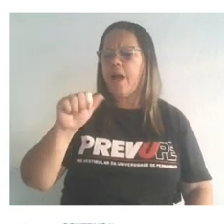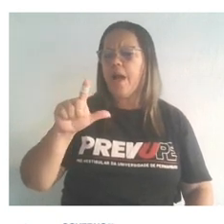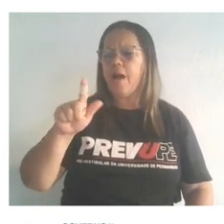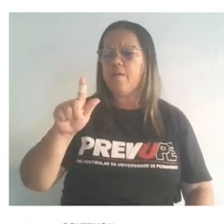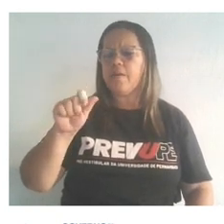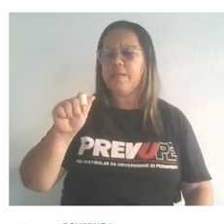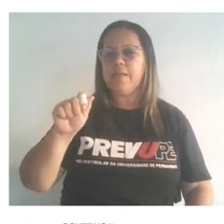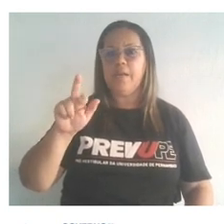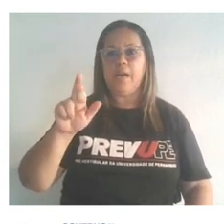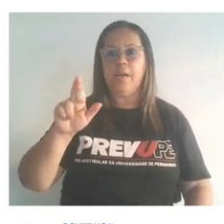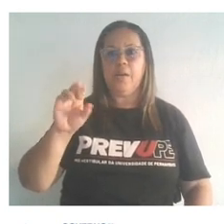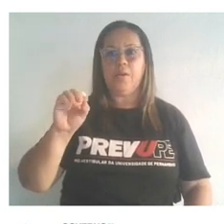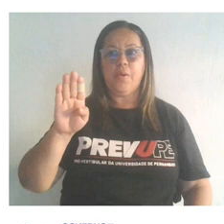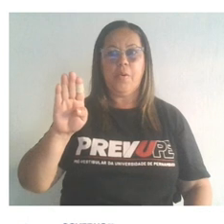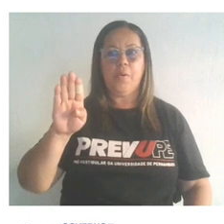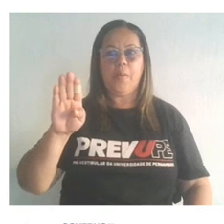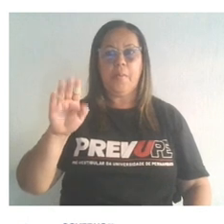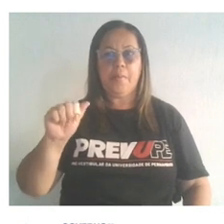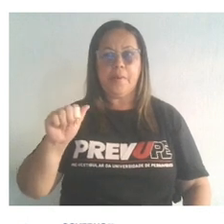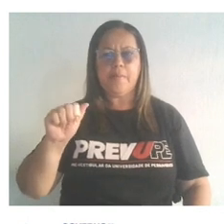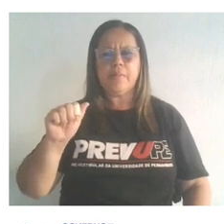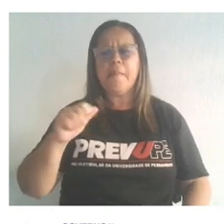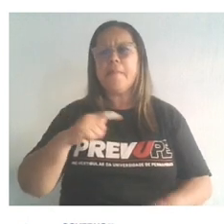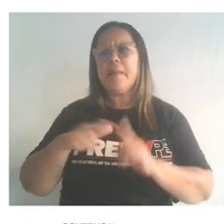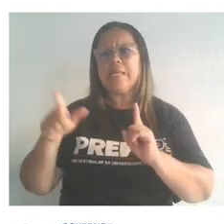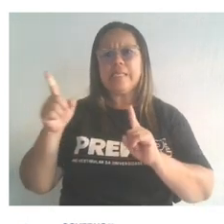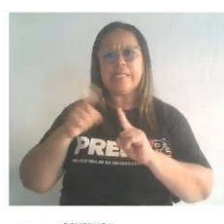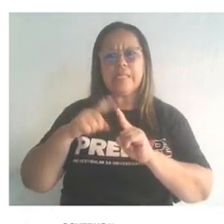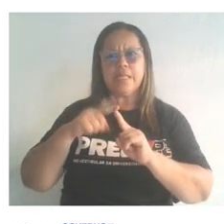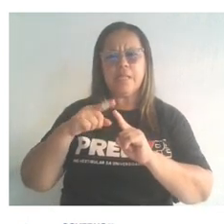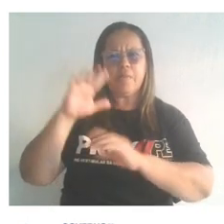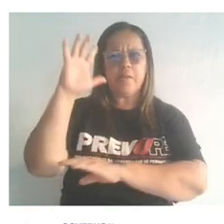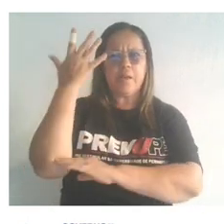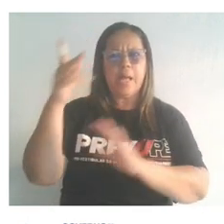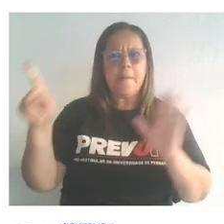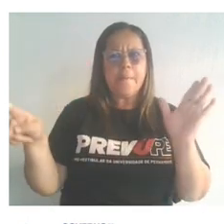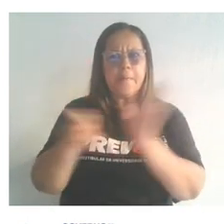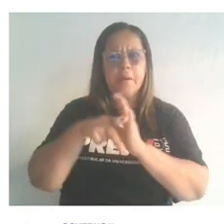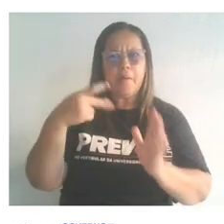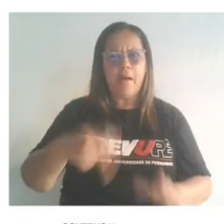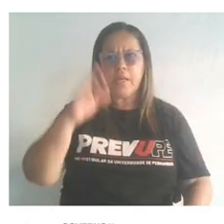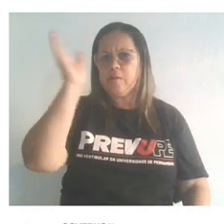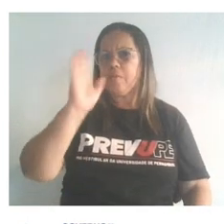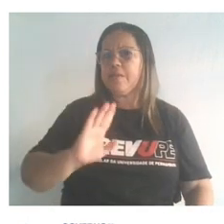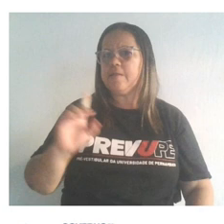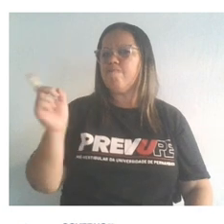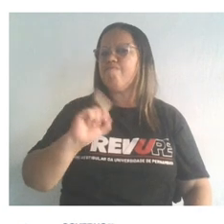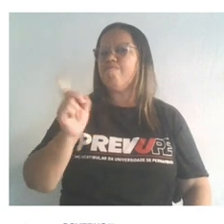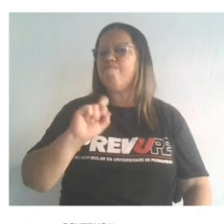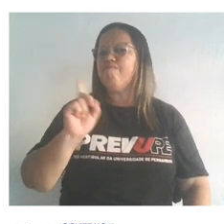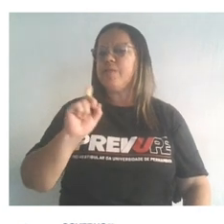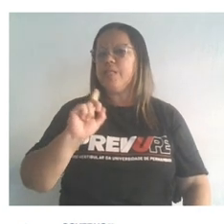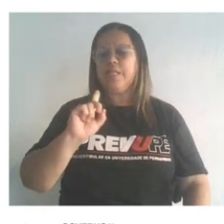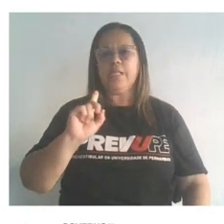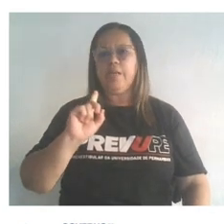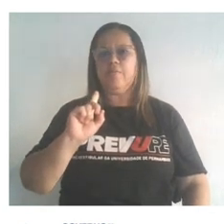pessoal? Porque essa espécie, né? Ela não é uma espécie nativa aqui do nosso Nordeste brasileiro, né? Então, como ela não